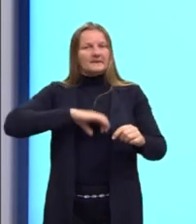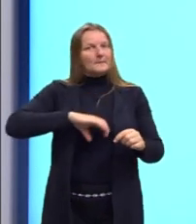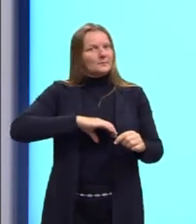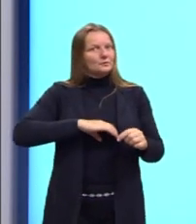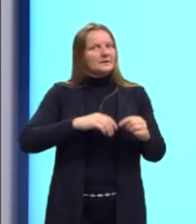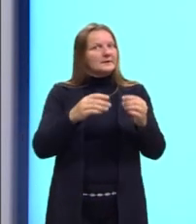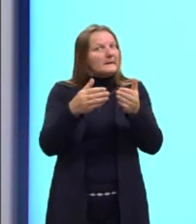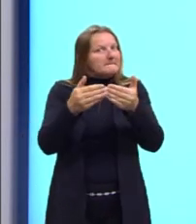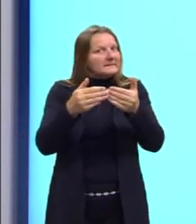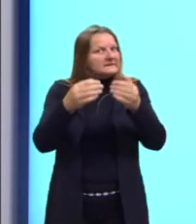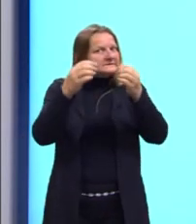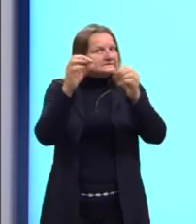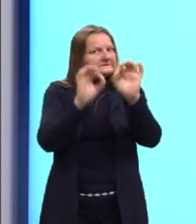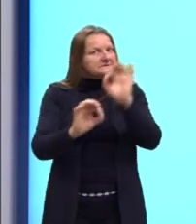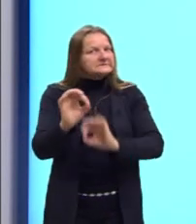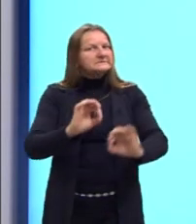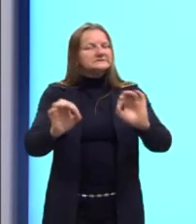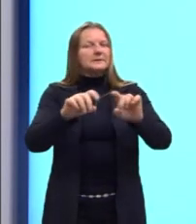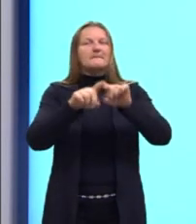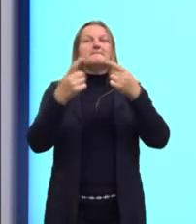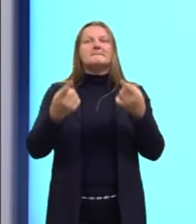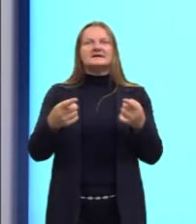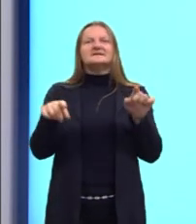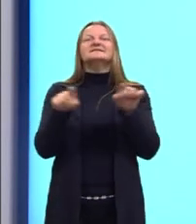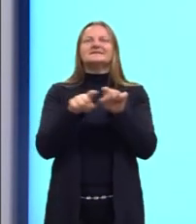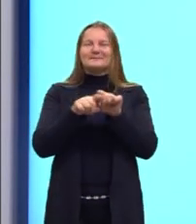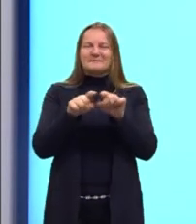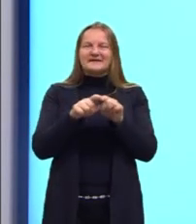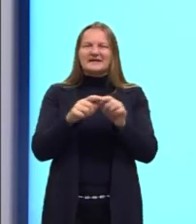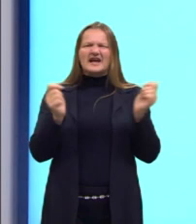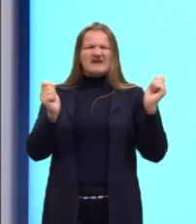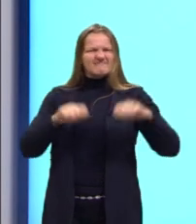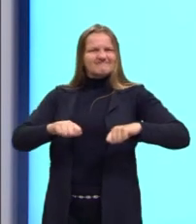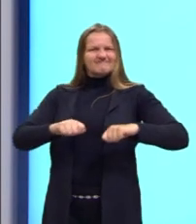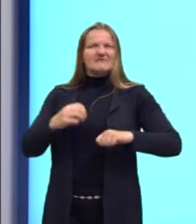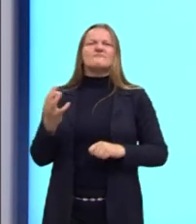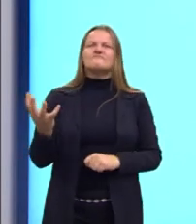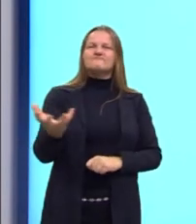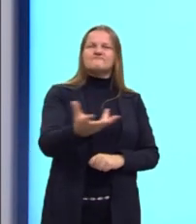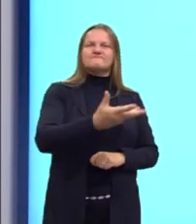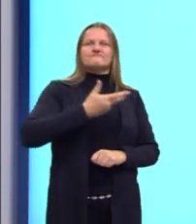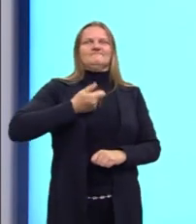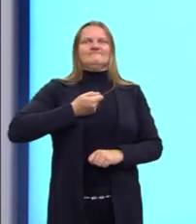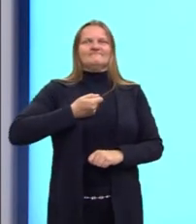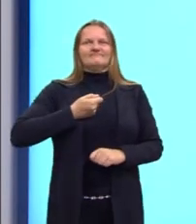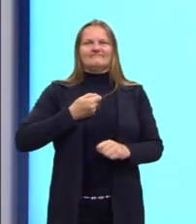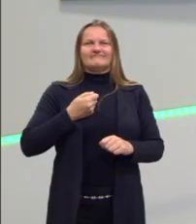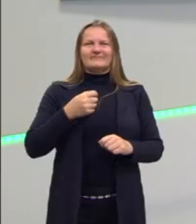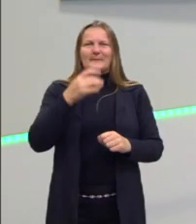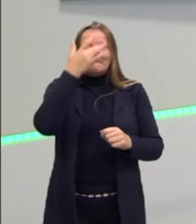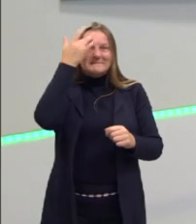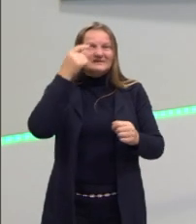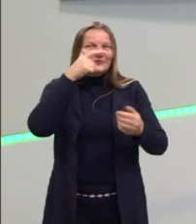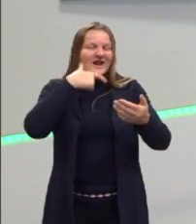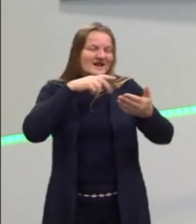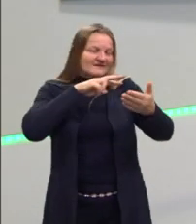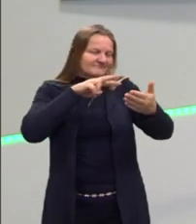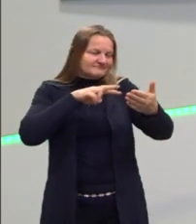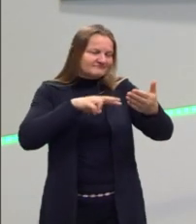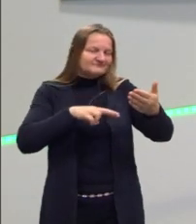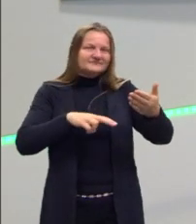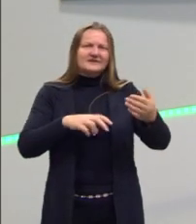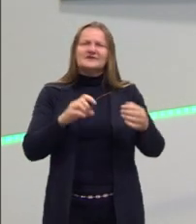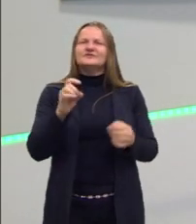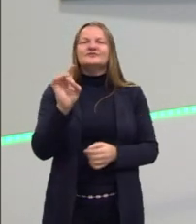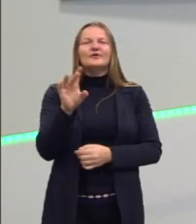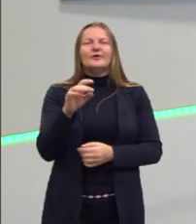pede, mas a gente também precisa persuadir o nosso leitor. Não basta eu